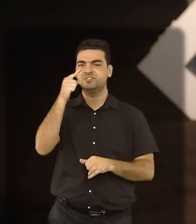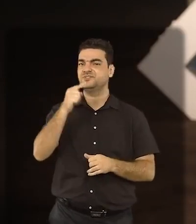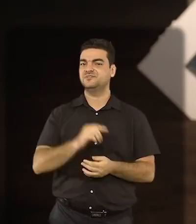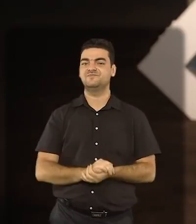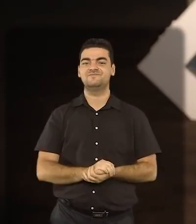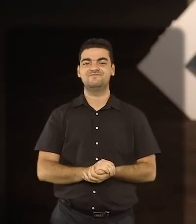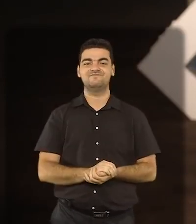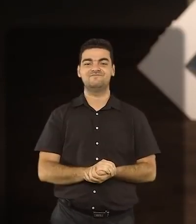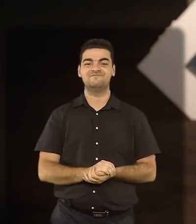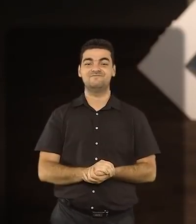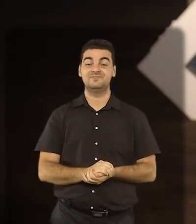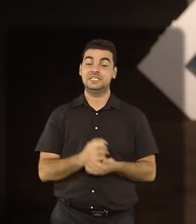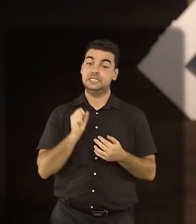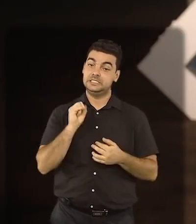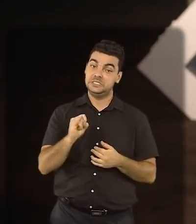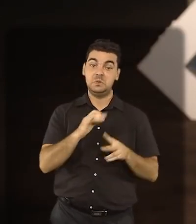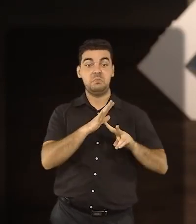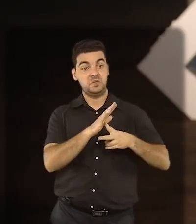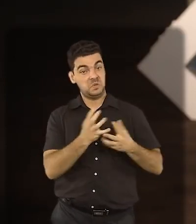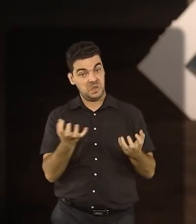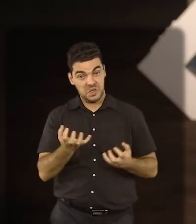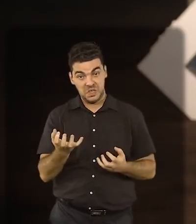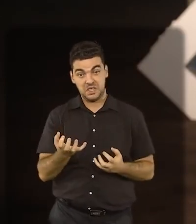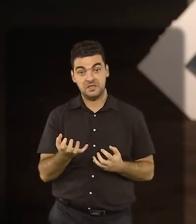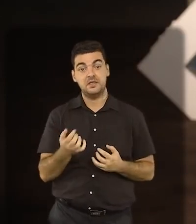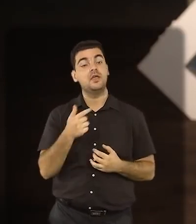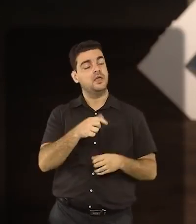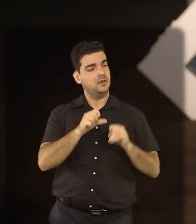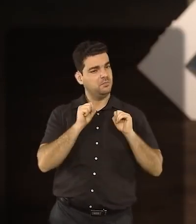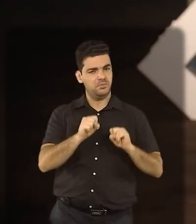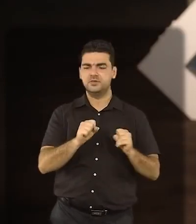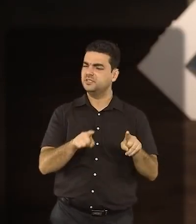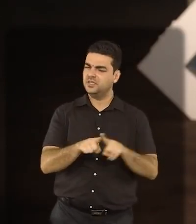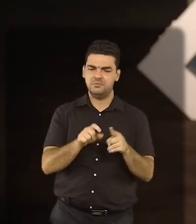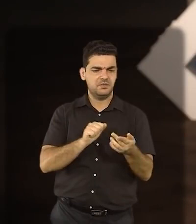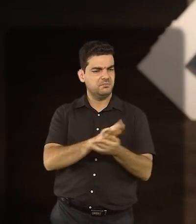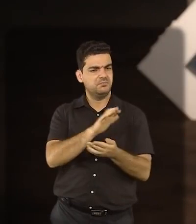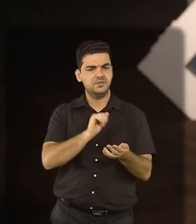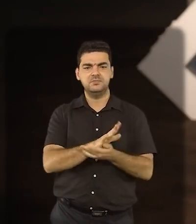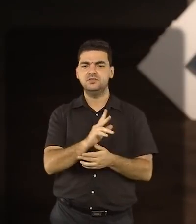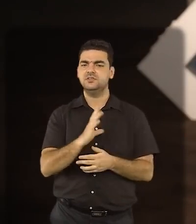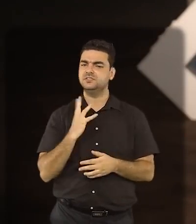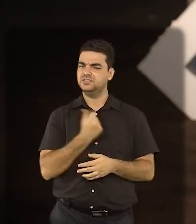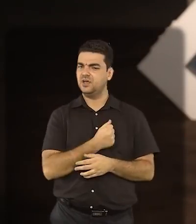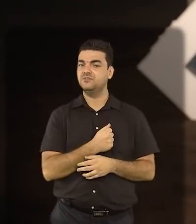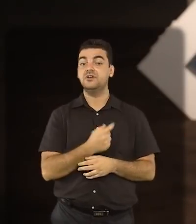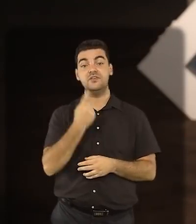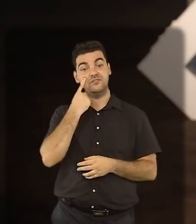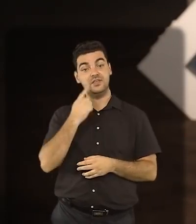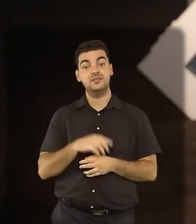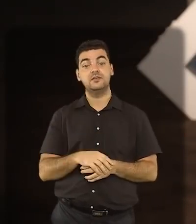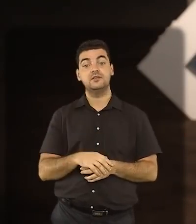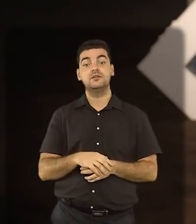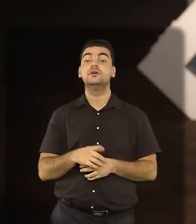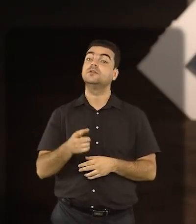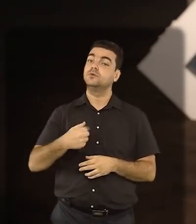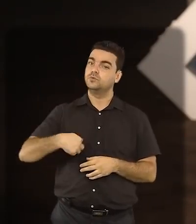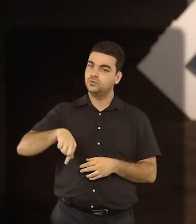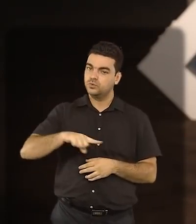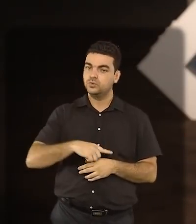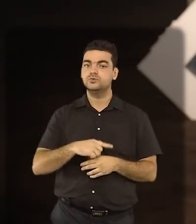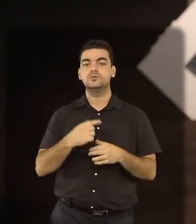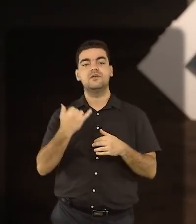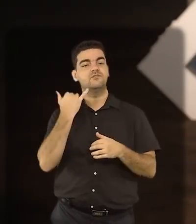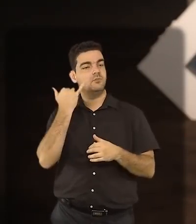eleitor. Se o partido quiser, ele pode até imprimir esse registro. Aliás, todos os